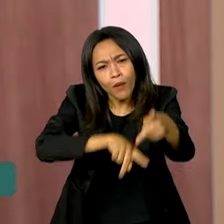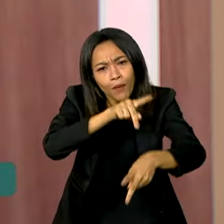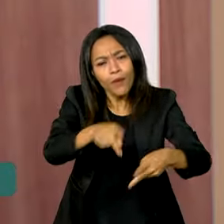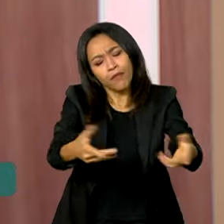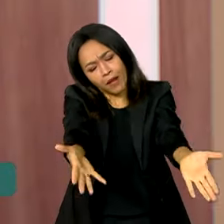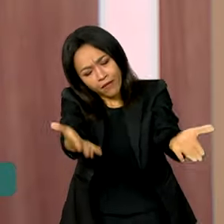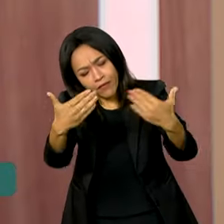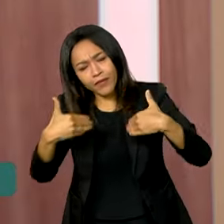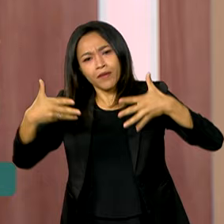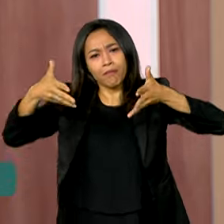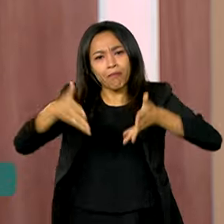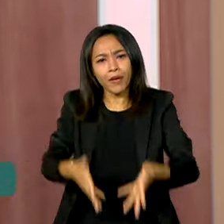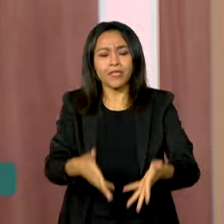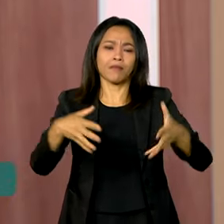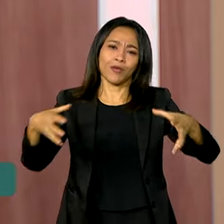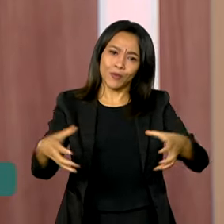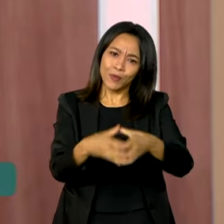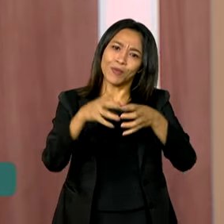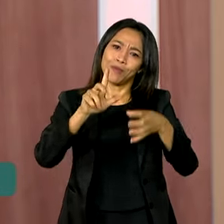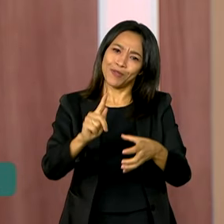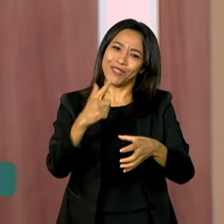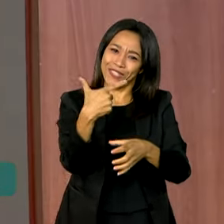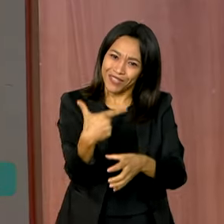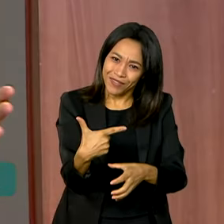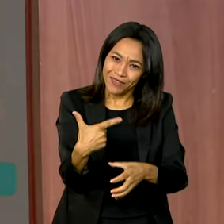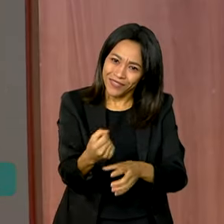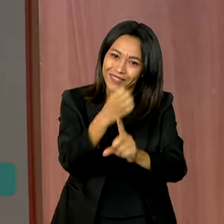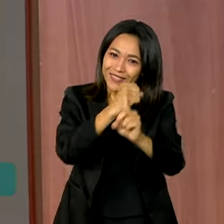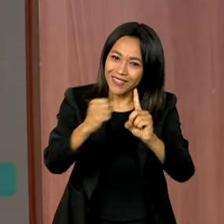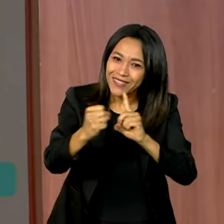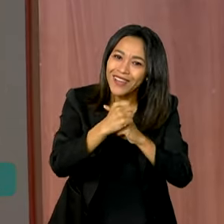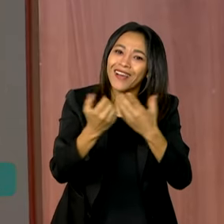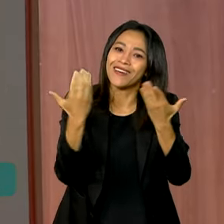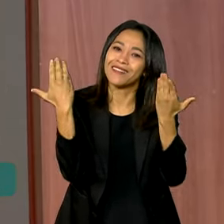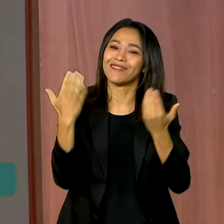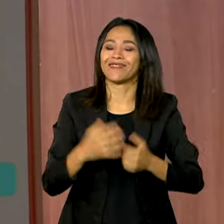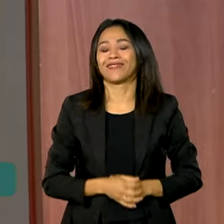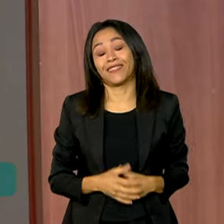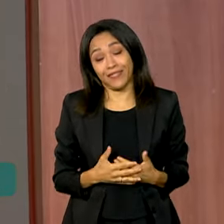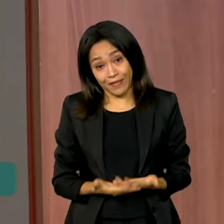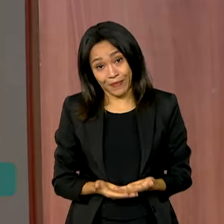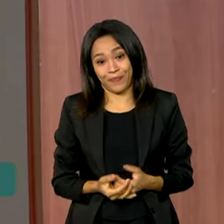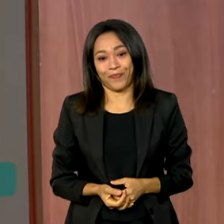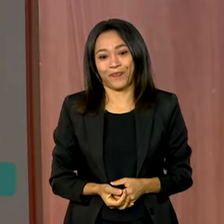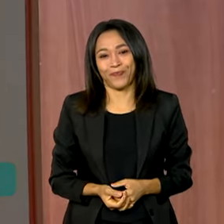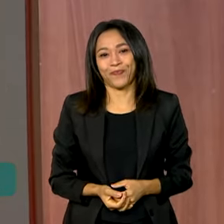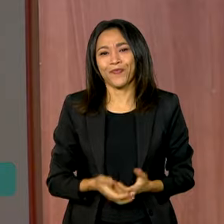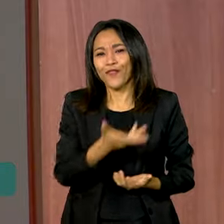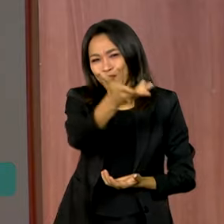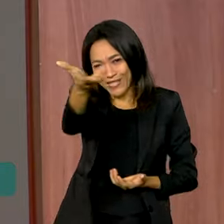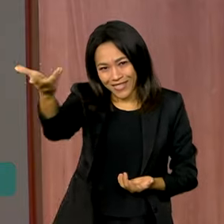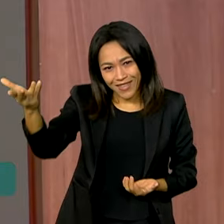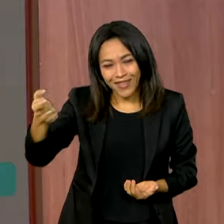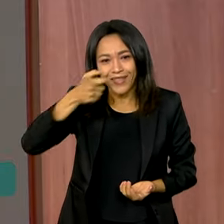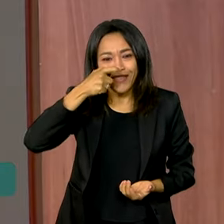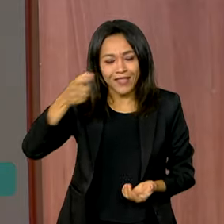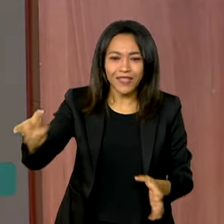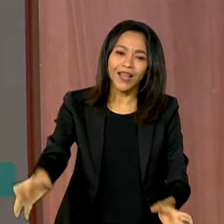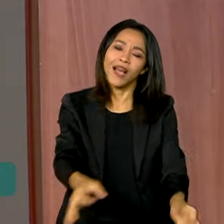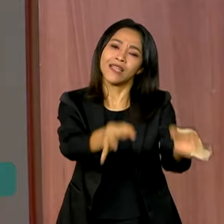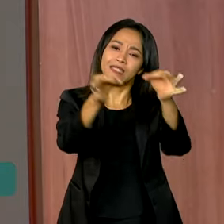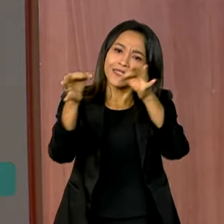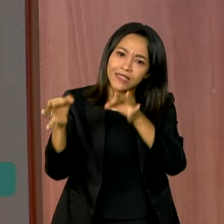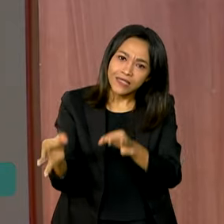G20, participar dessa novidade do G20. Social. Então, Vanessa, Karine, todos que nos assistem,